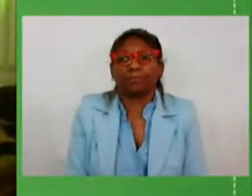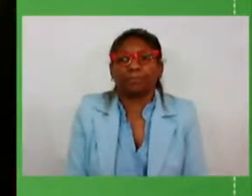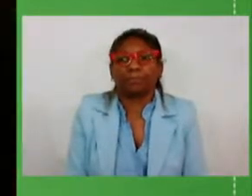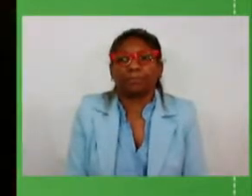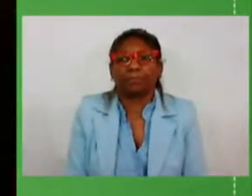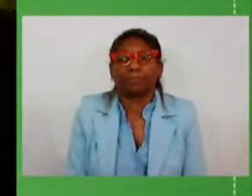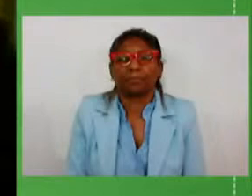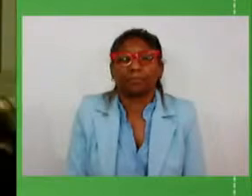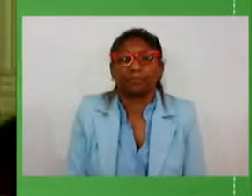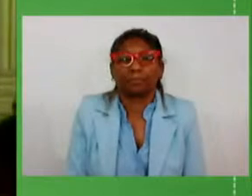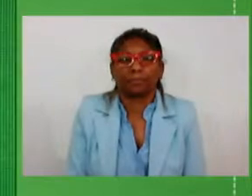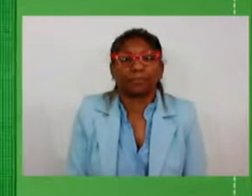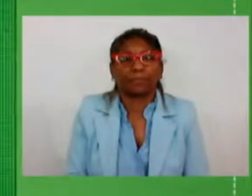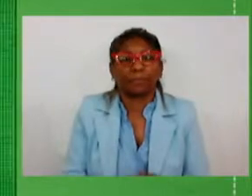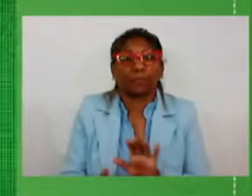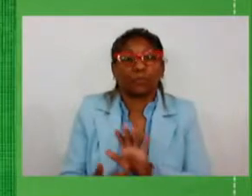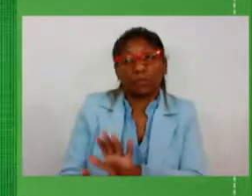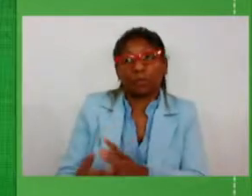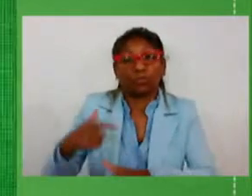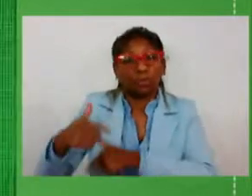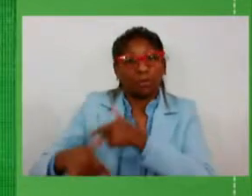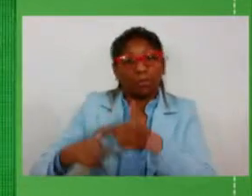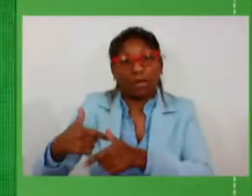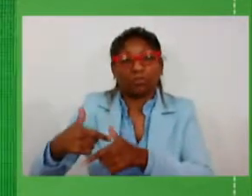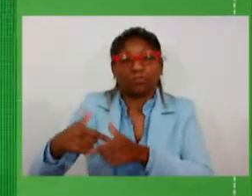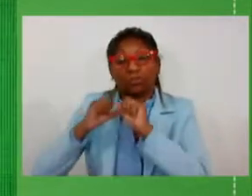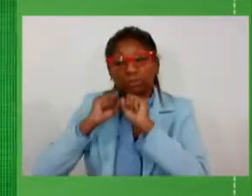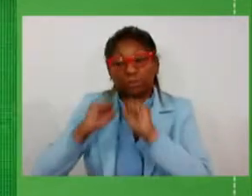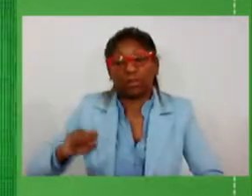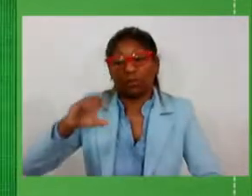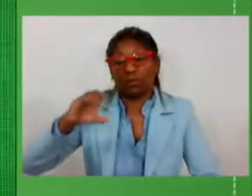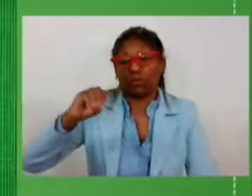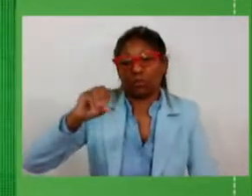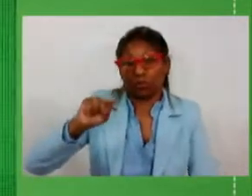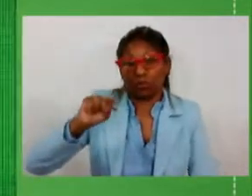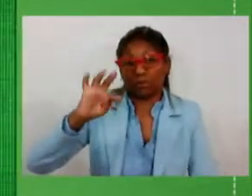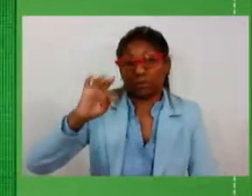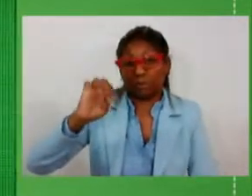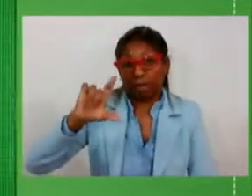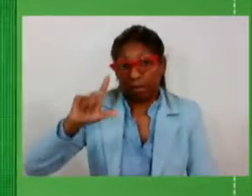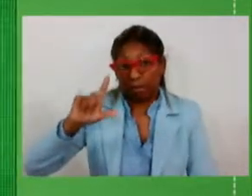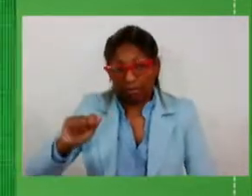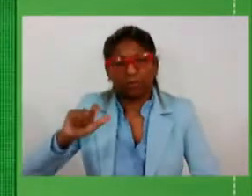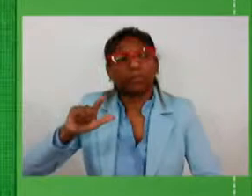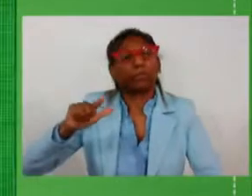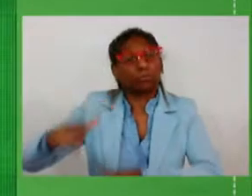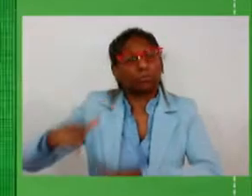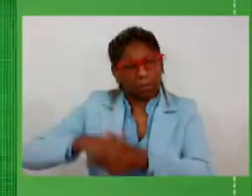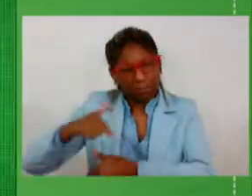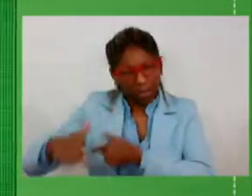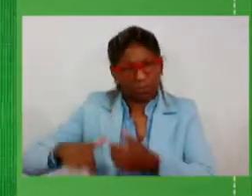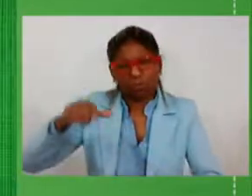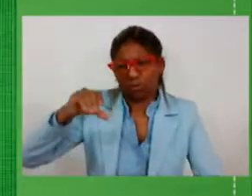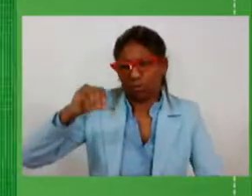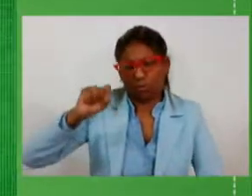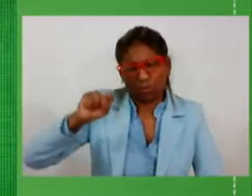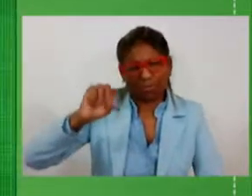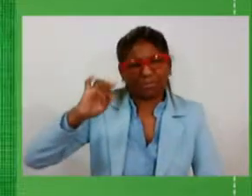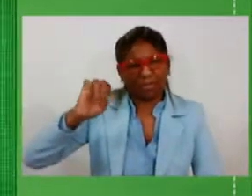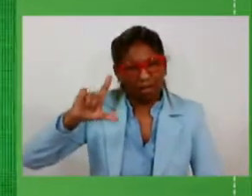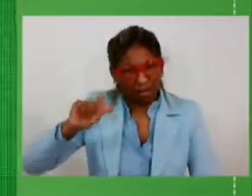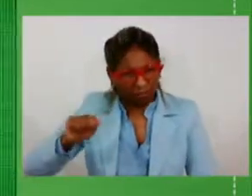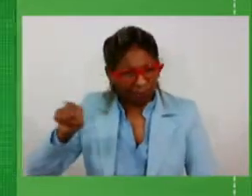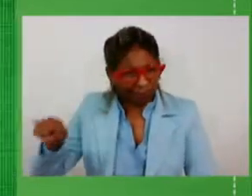destacar o trabalho do secretário Costela destacando o trabalho do Costela destacando o trabalho